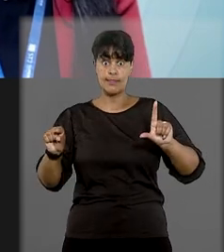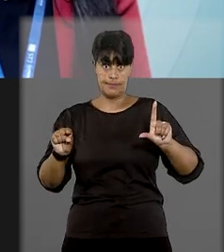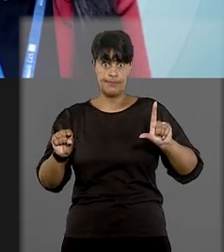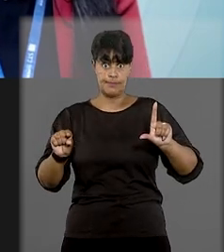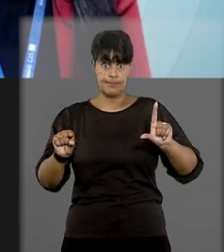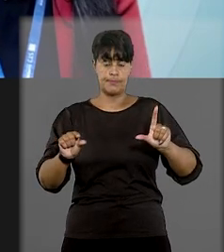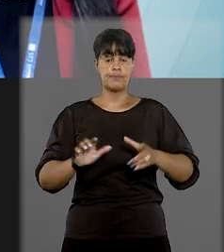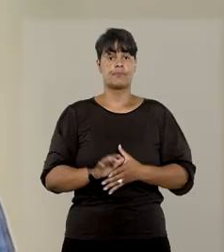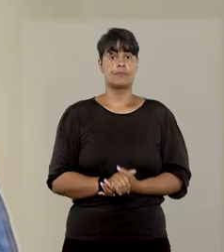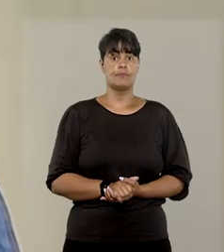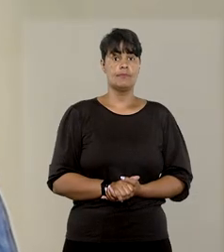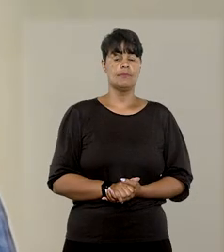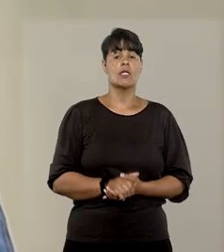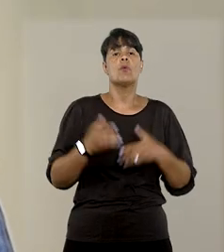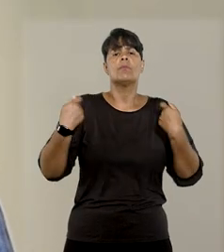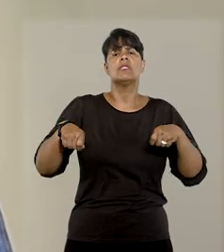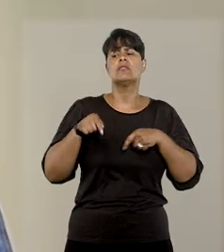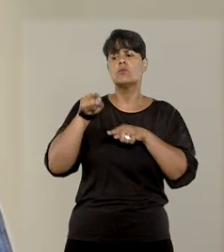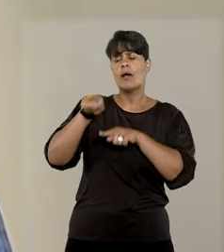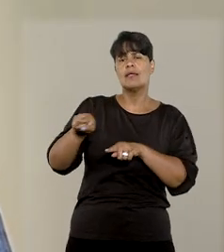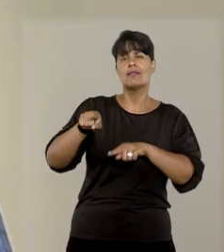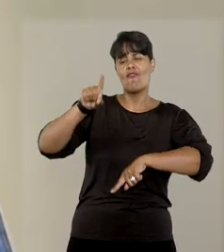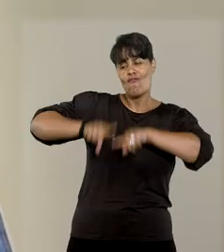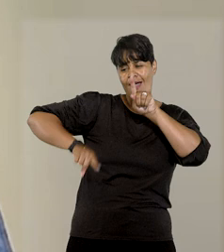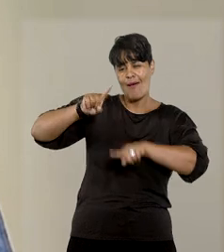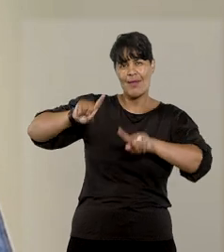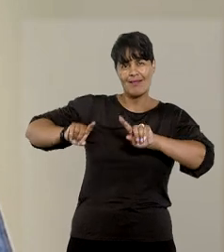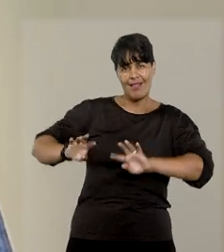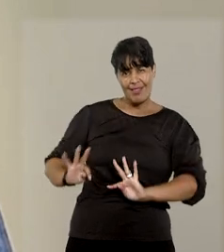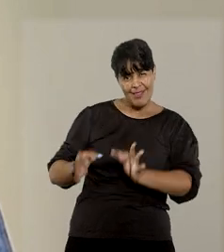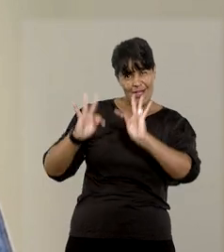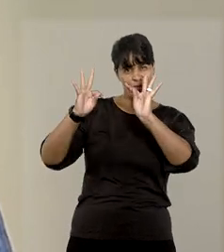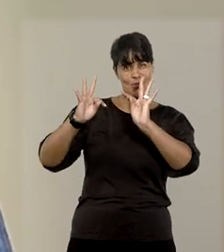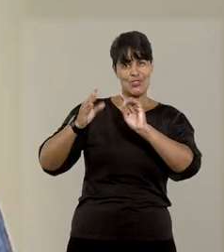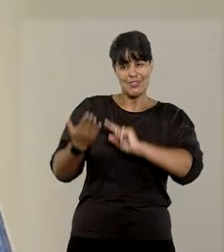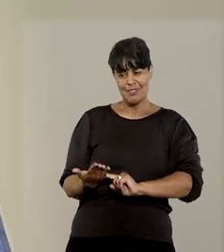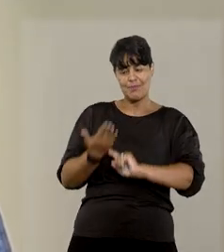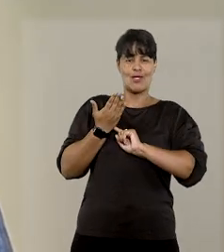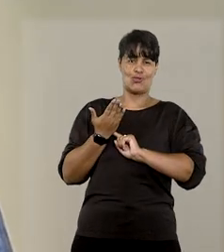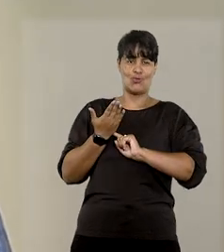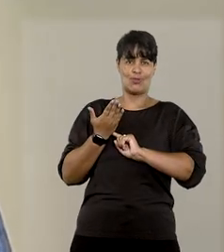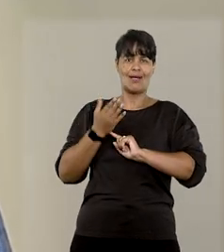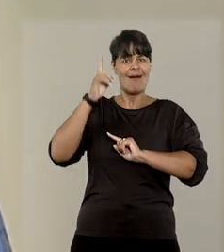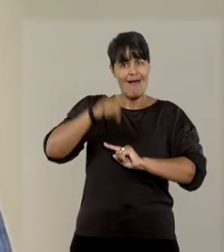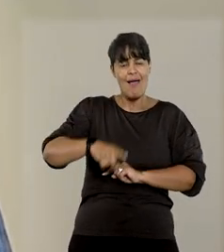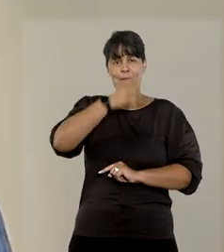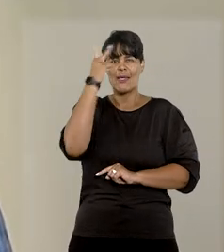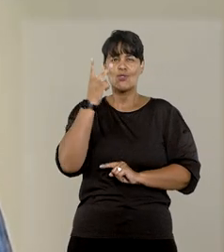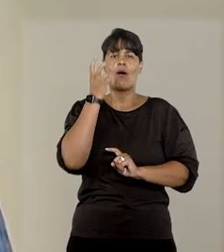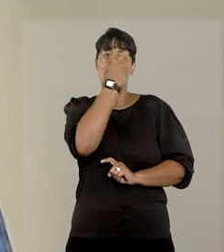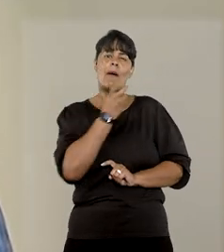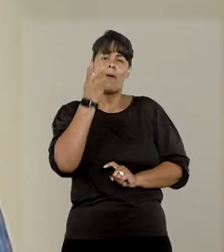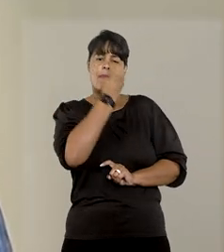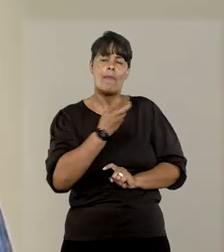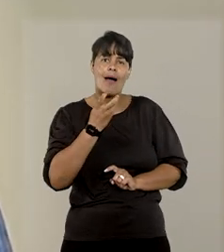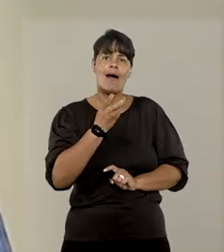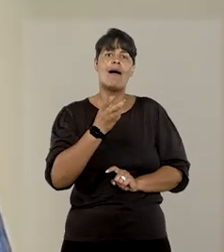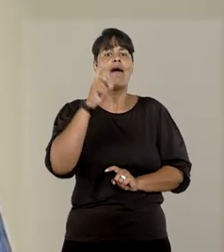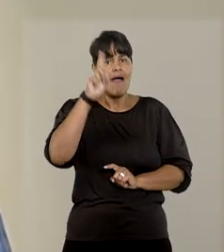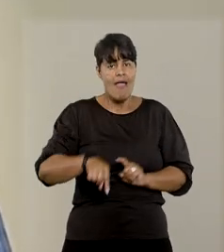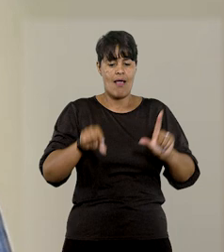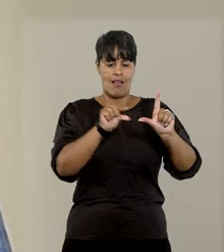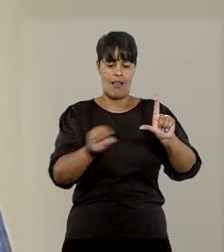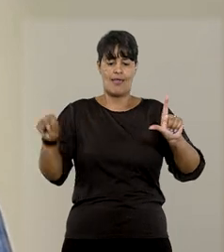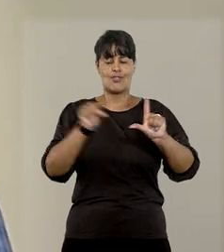legendas, fio ao pé. A ser a ferramenta de tecnologia mais apropriada, no meu caso, e no caso da pessoa que é surdo